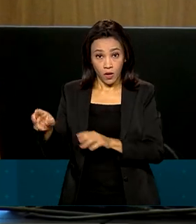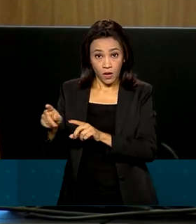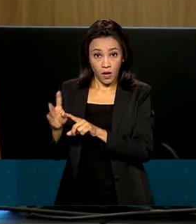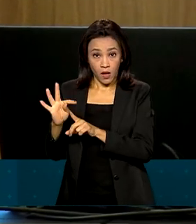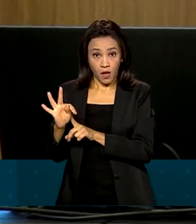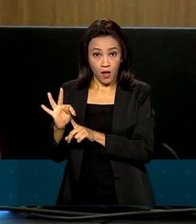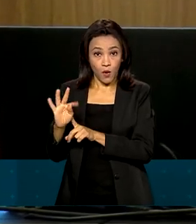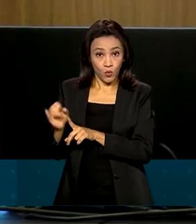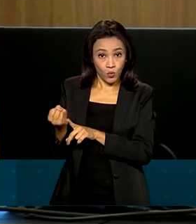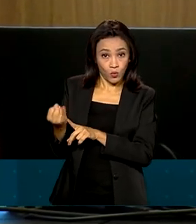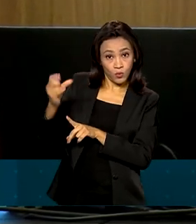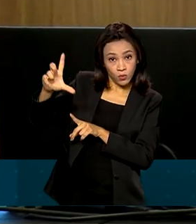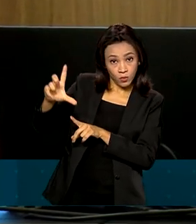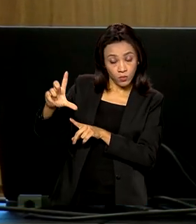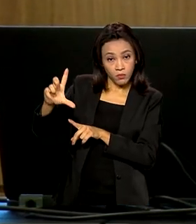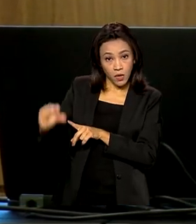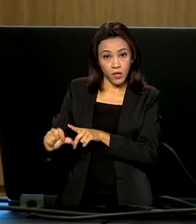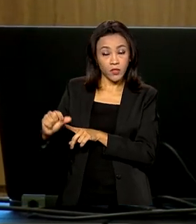do primeiro semestre de 2021. Tchau! Tchau!